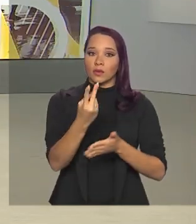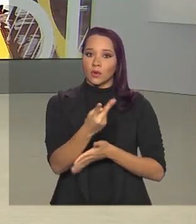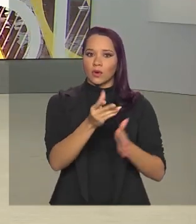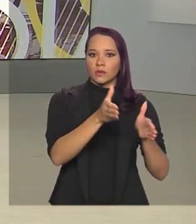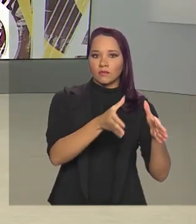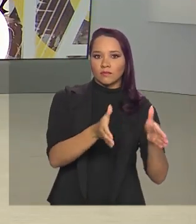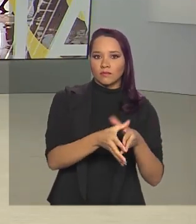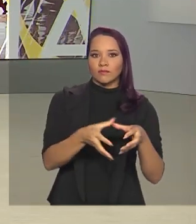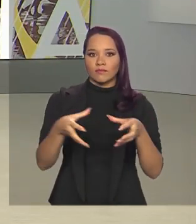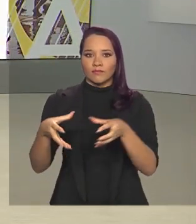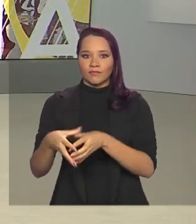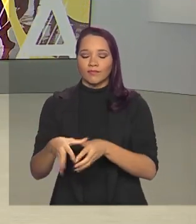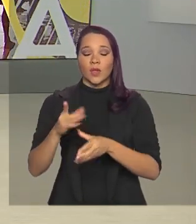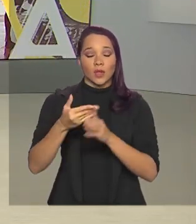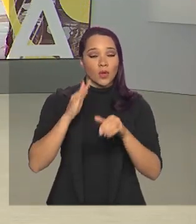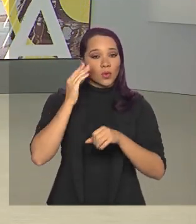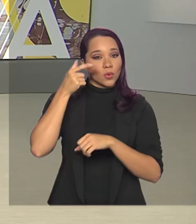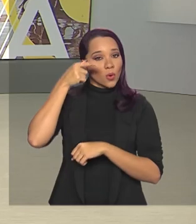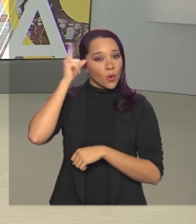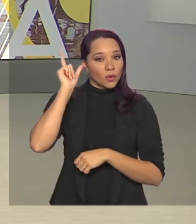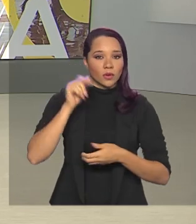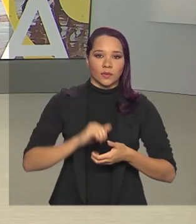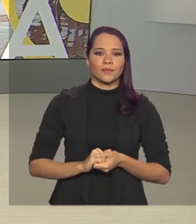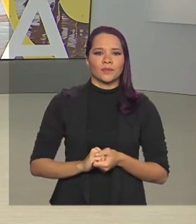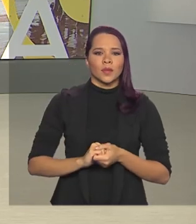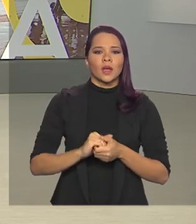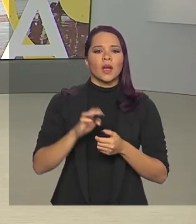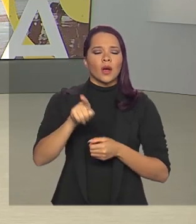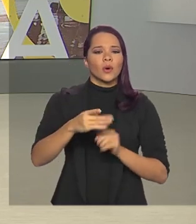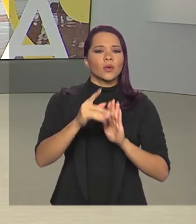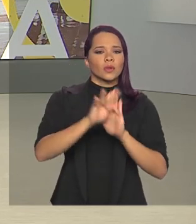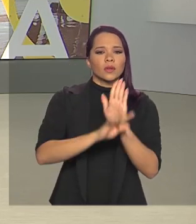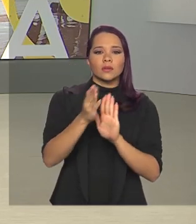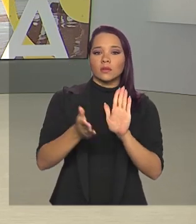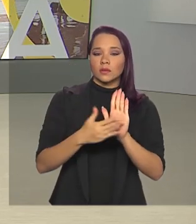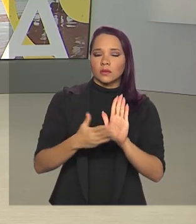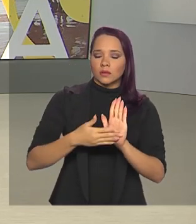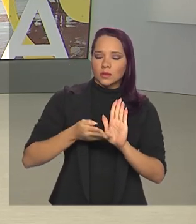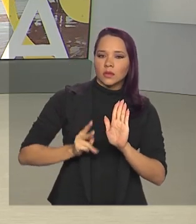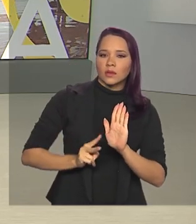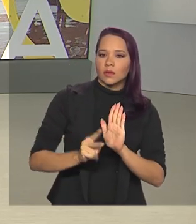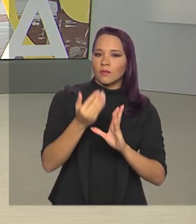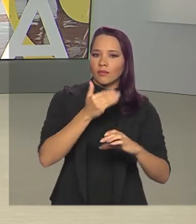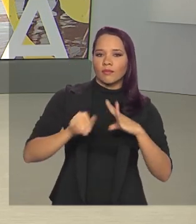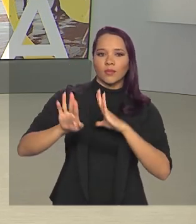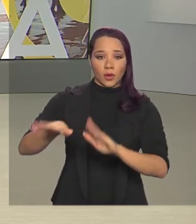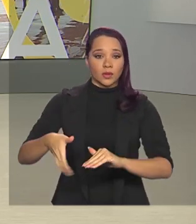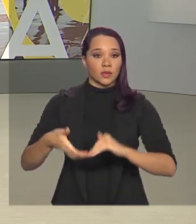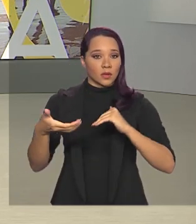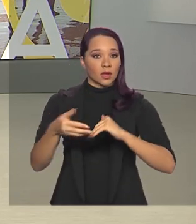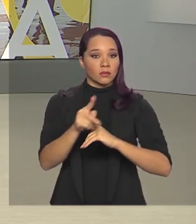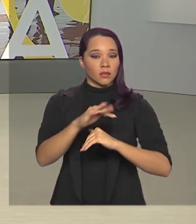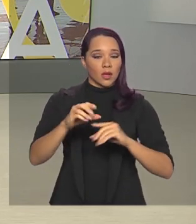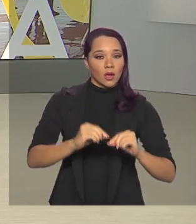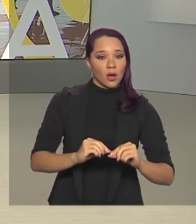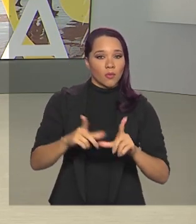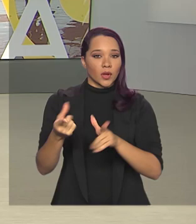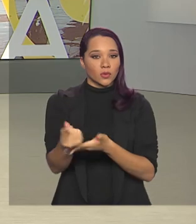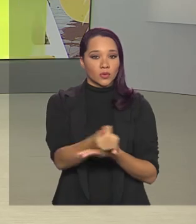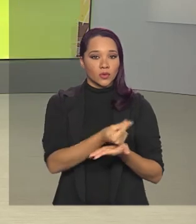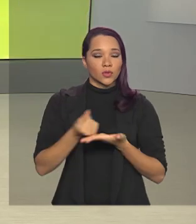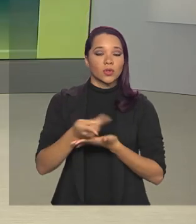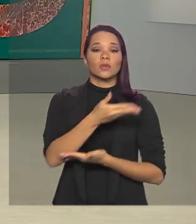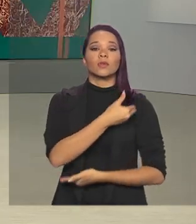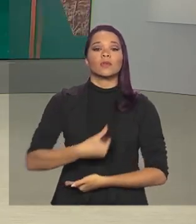noite de ontem pela Câmara dos Deputados. O texto da proposta, que segue agora para o Senado, prevê aumento de recursos